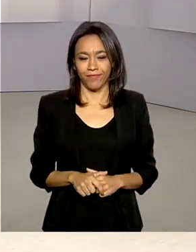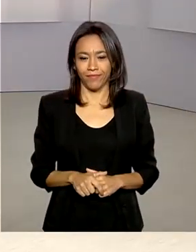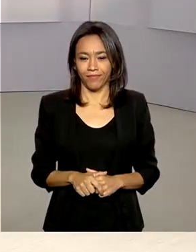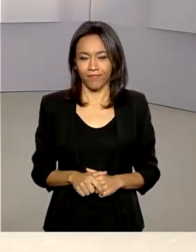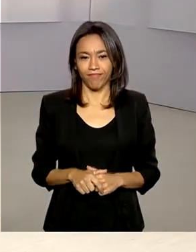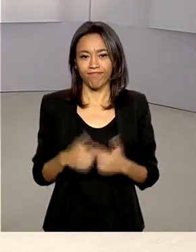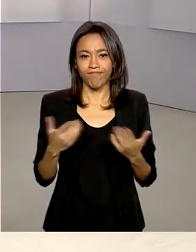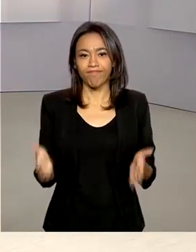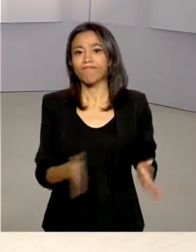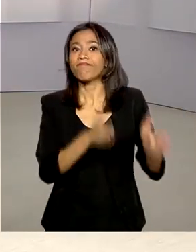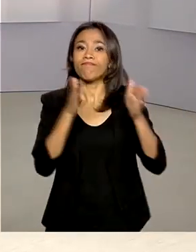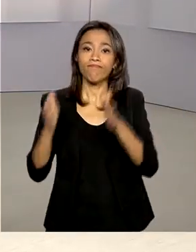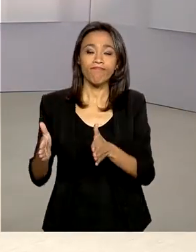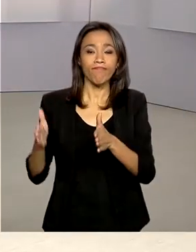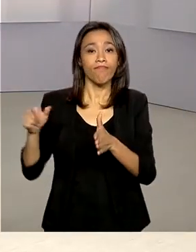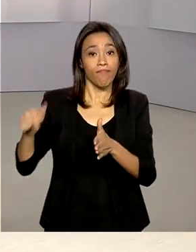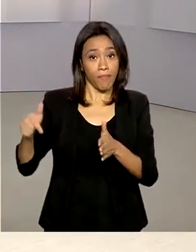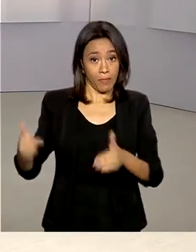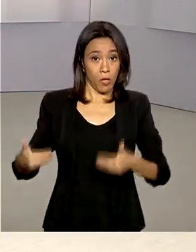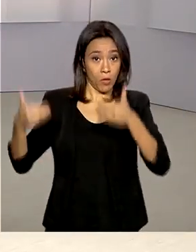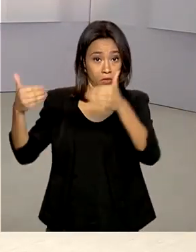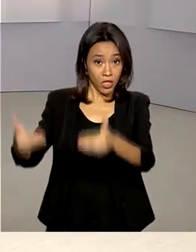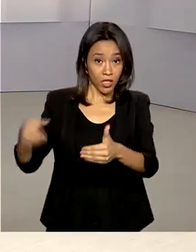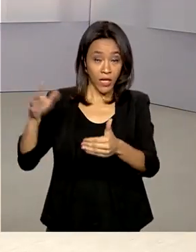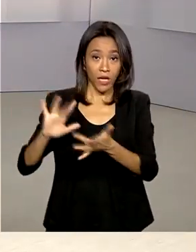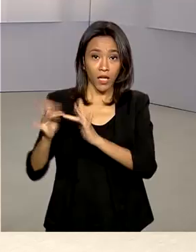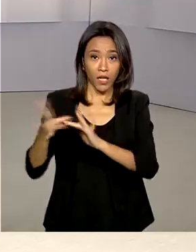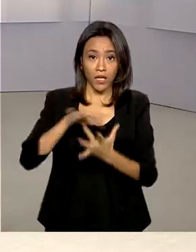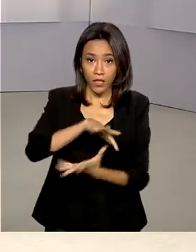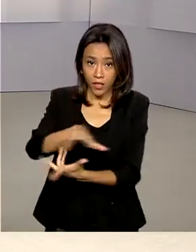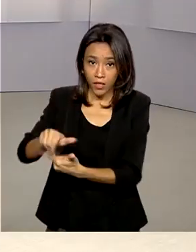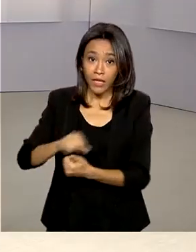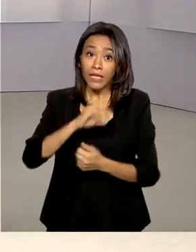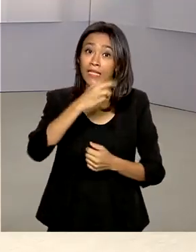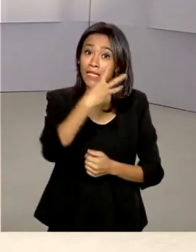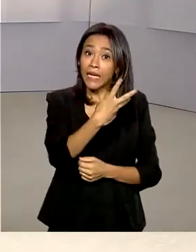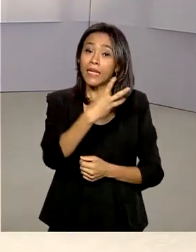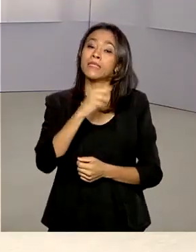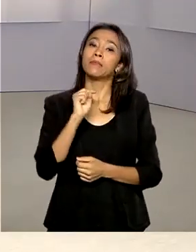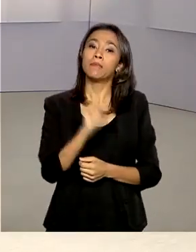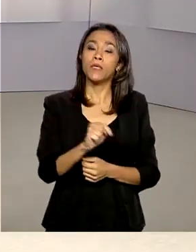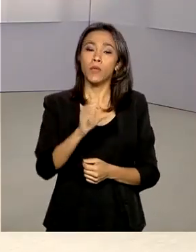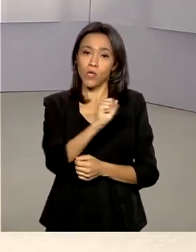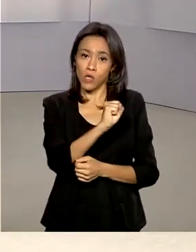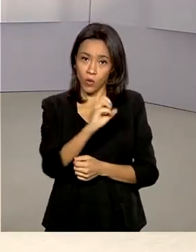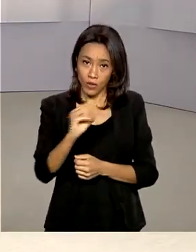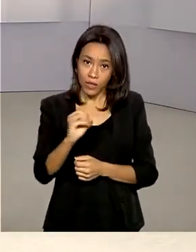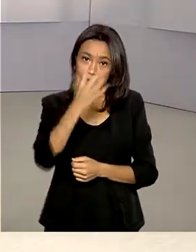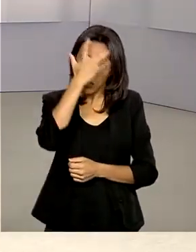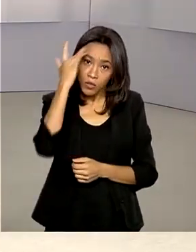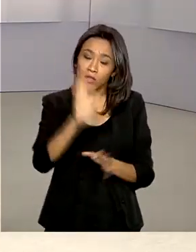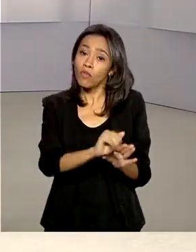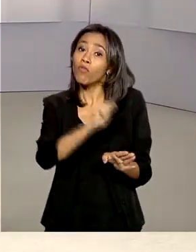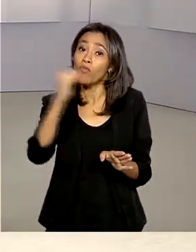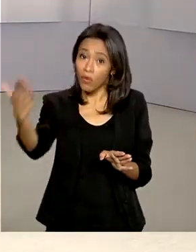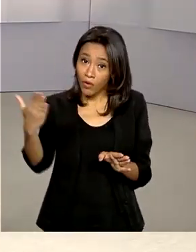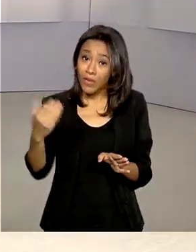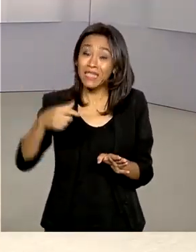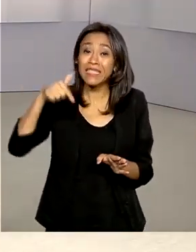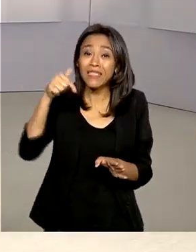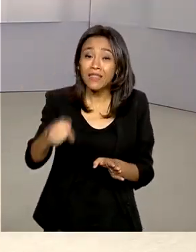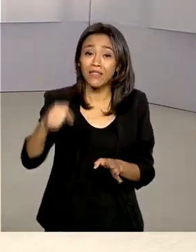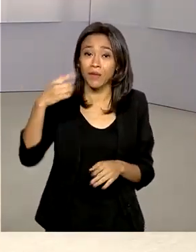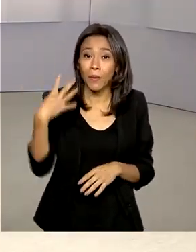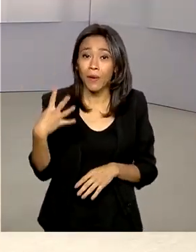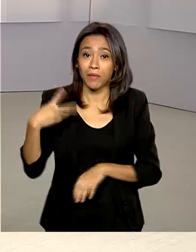Segundo o Ministério das Relações Exteriores, 3.800 brasileiros continuam retidos em 74 países.